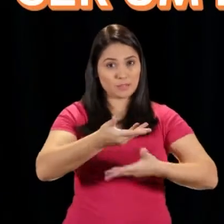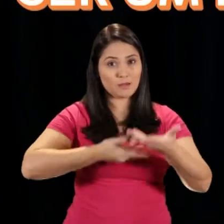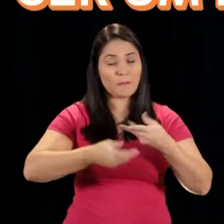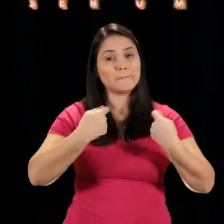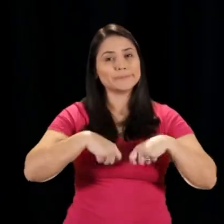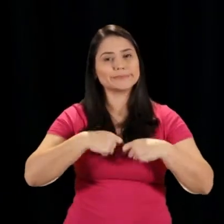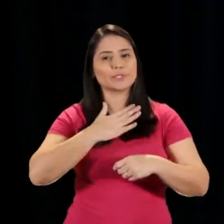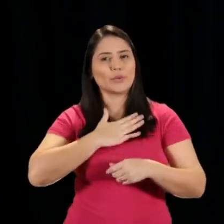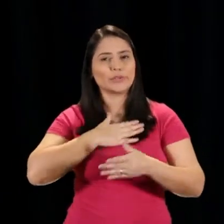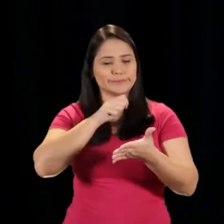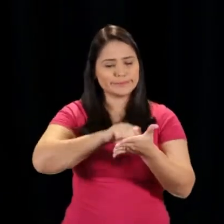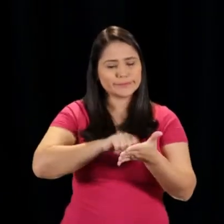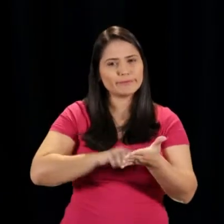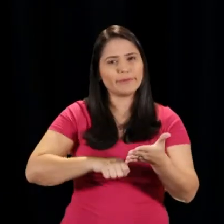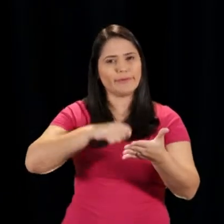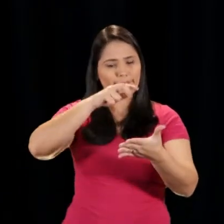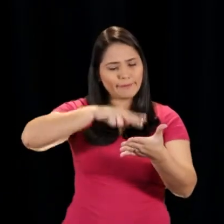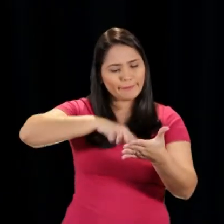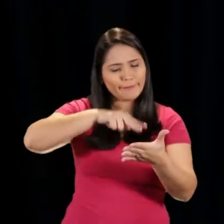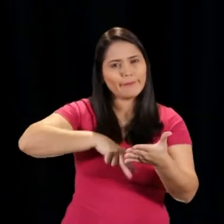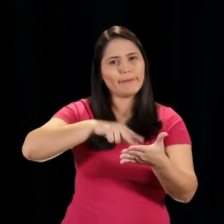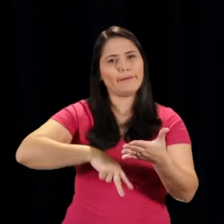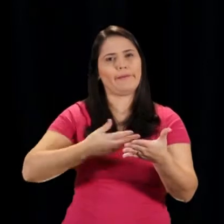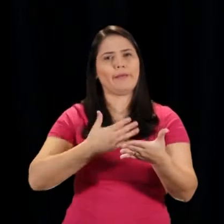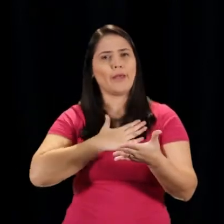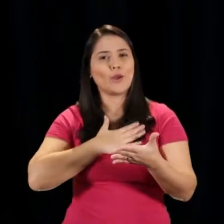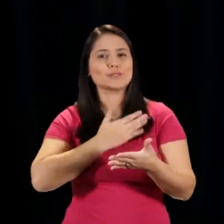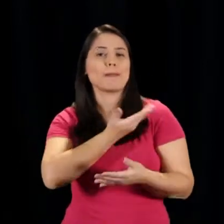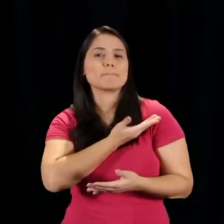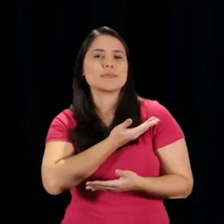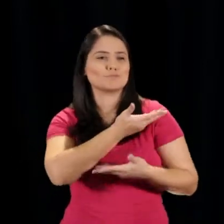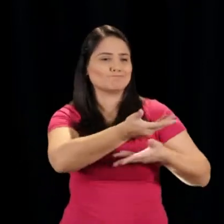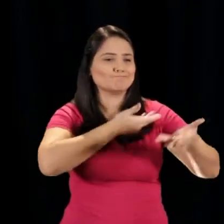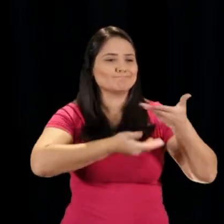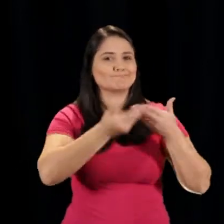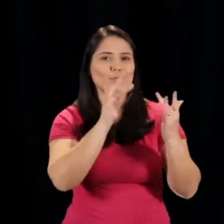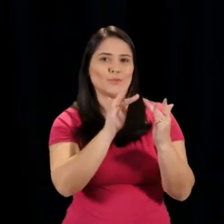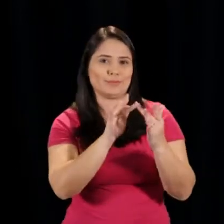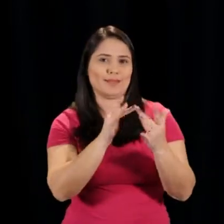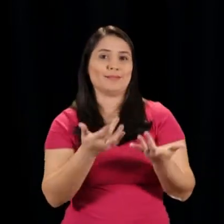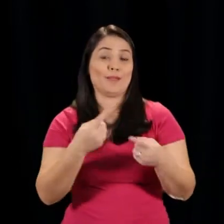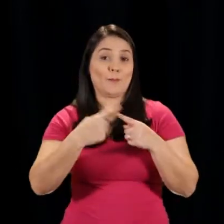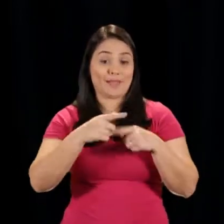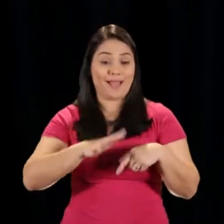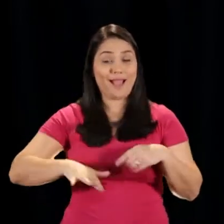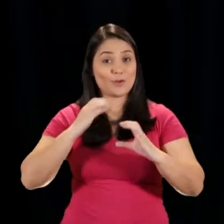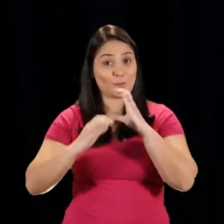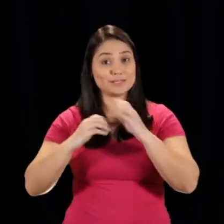importante que você goste de escrever, é importante que você goste de ler, é importante que você goste de fazer amizades. Sempre é muito